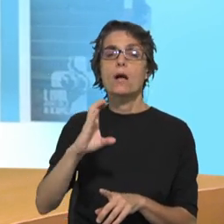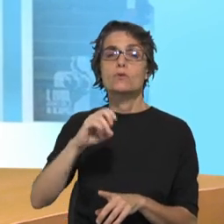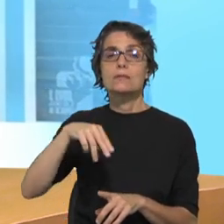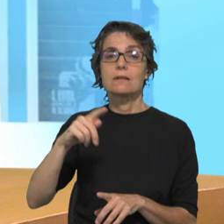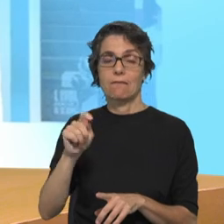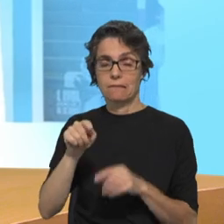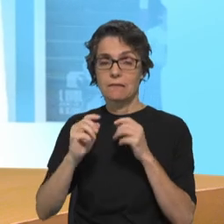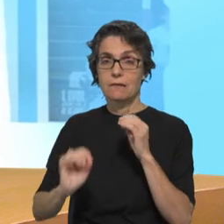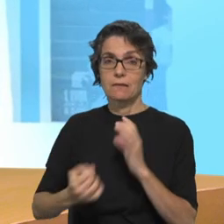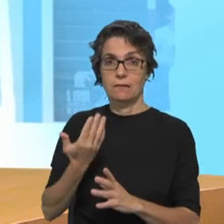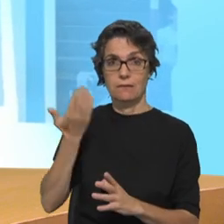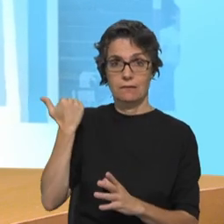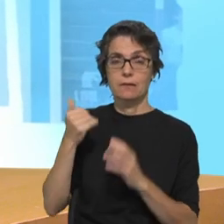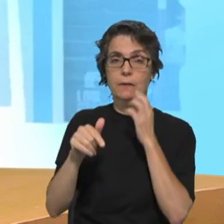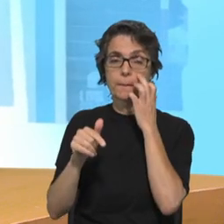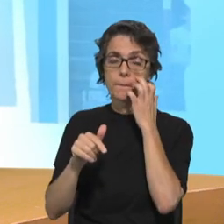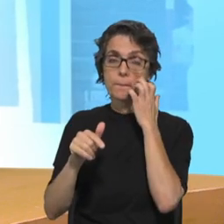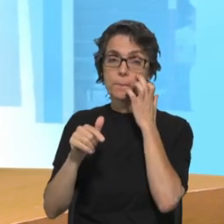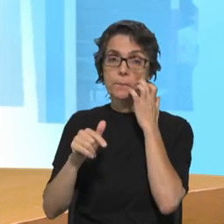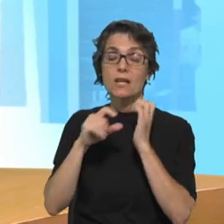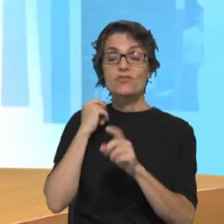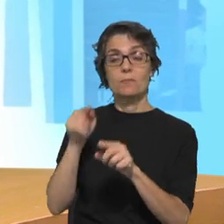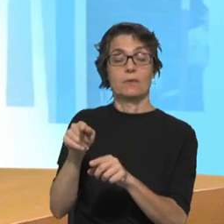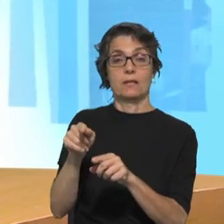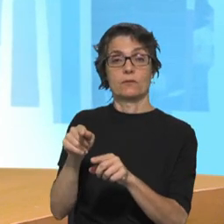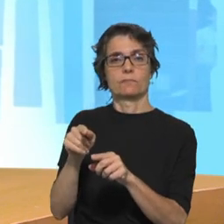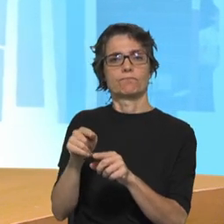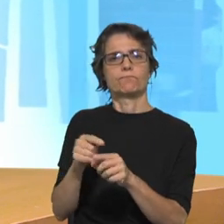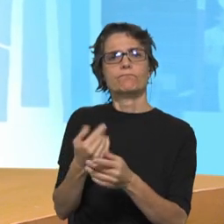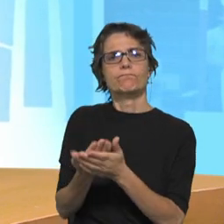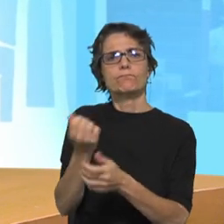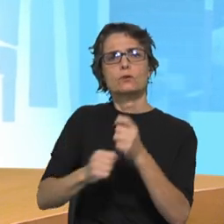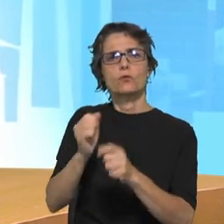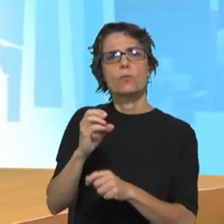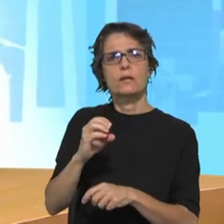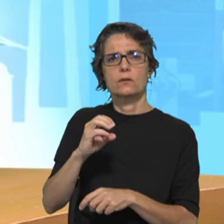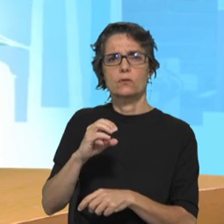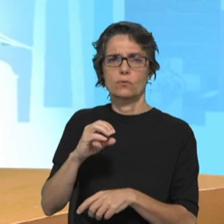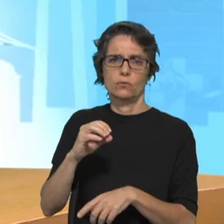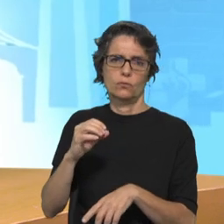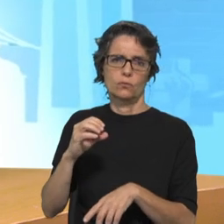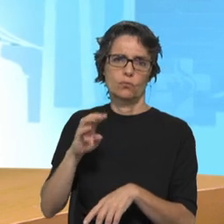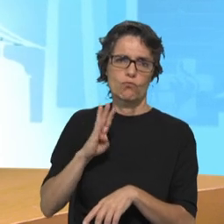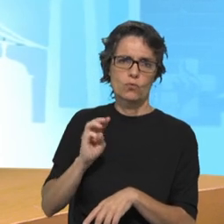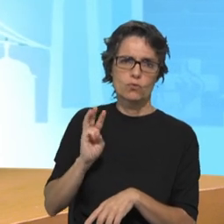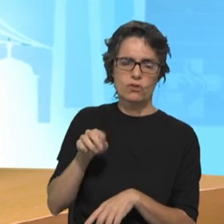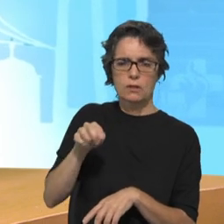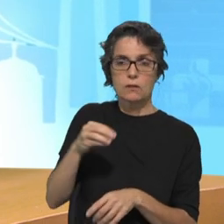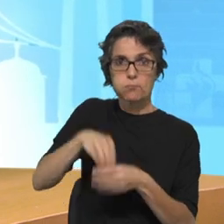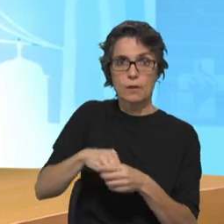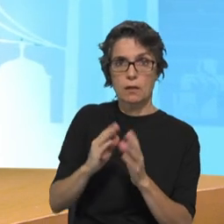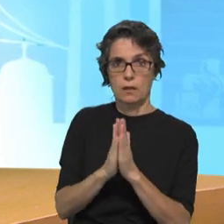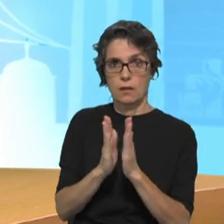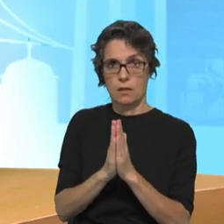que, por um lado, traz o escotismo para dentro da Igreja Católica, adaptando o método